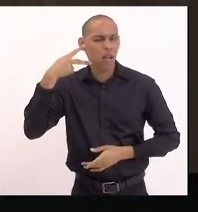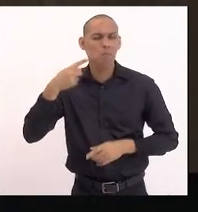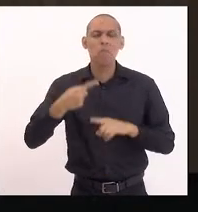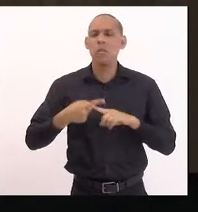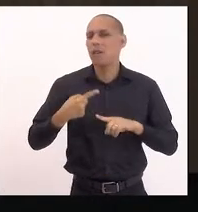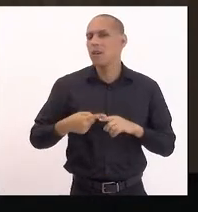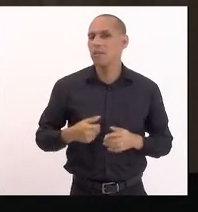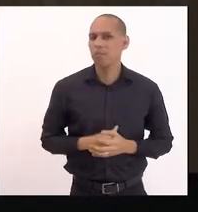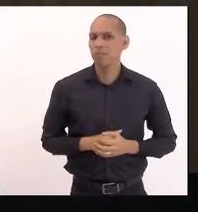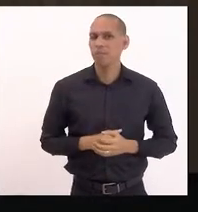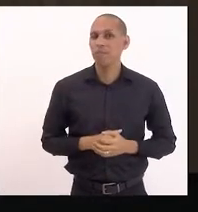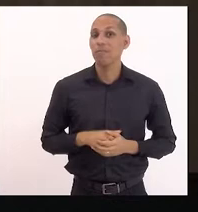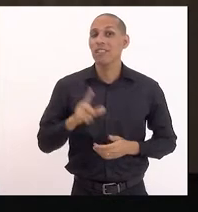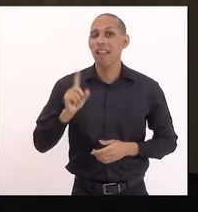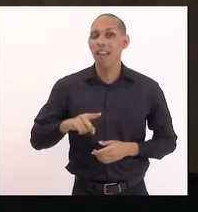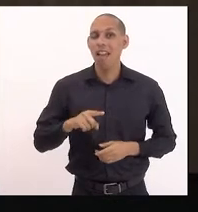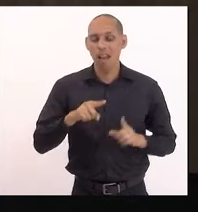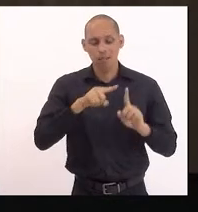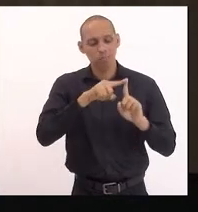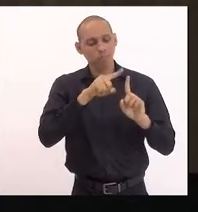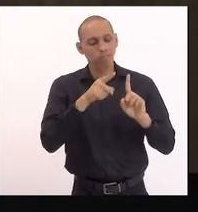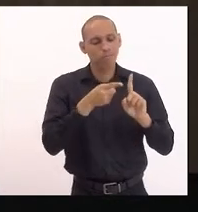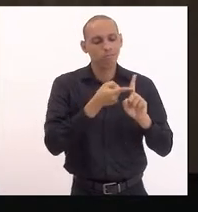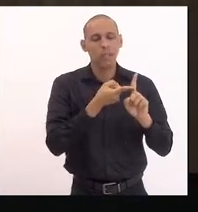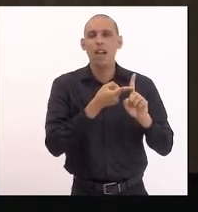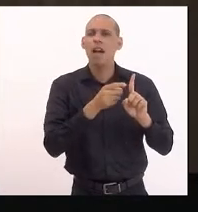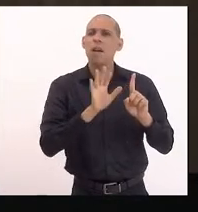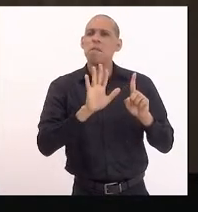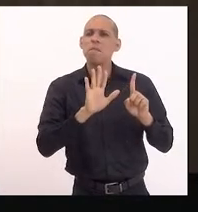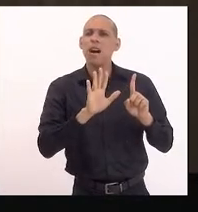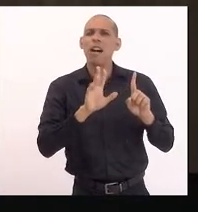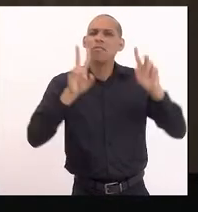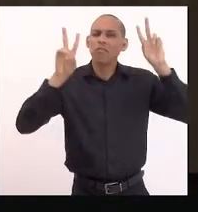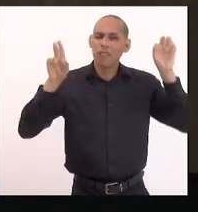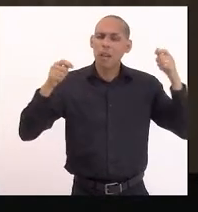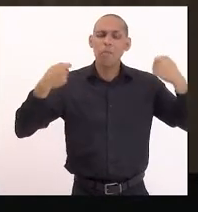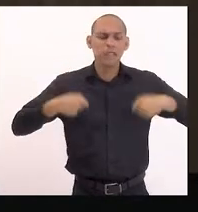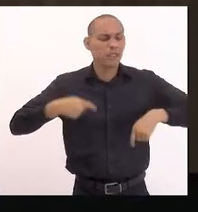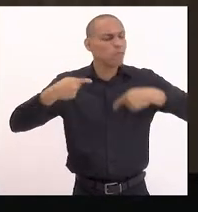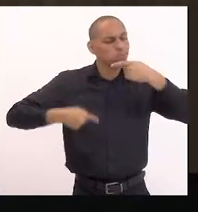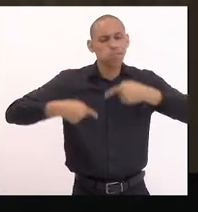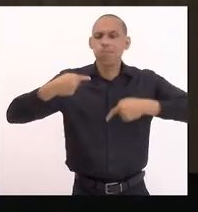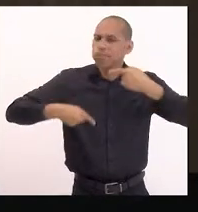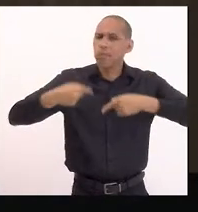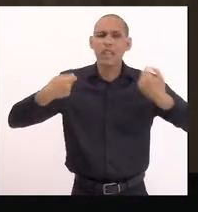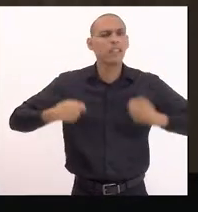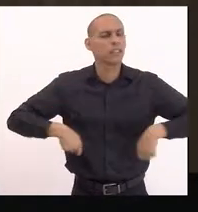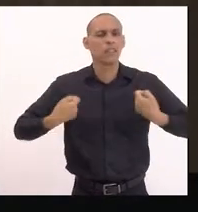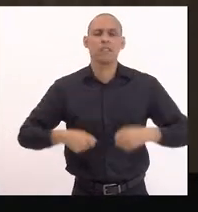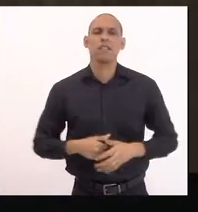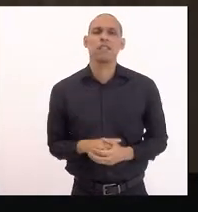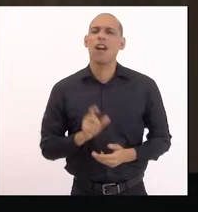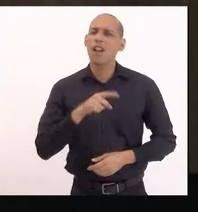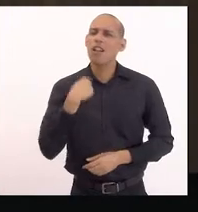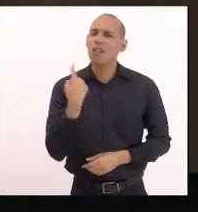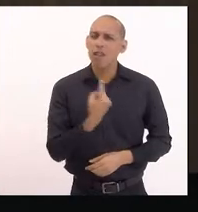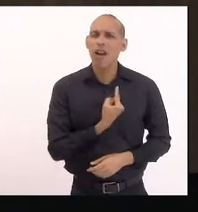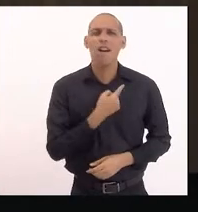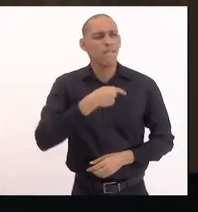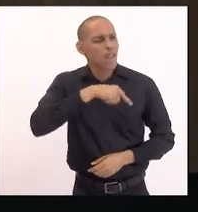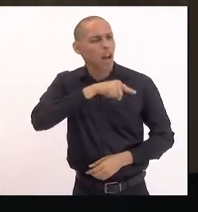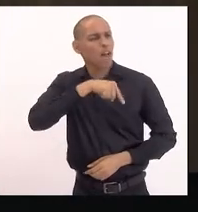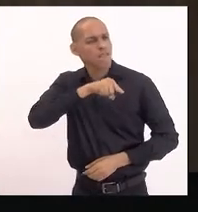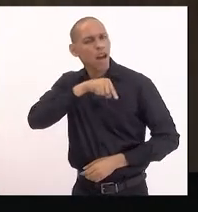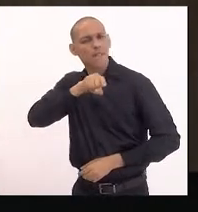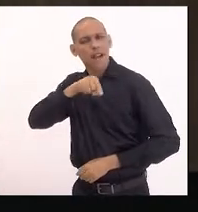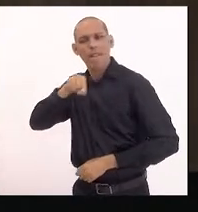tratar do assunto da gravidez, mas são temas que precisam ser discutidos, debatidos. Nós que andamos muito nas